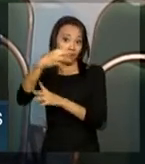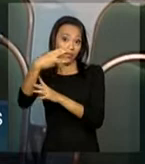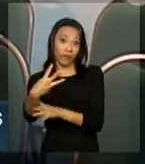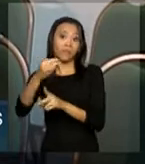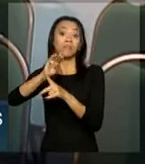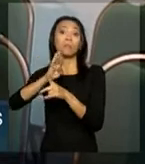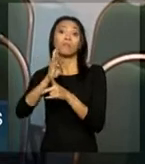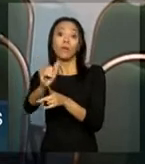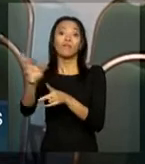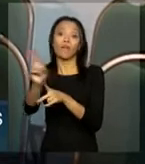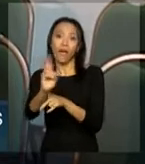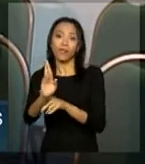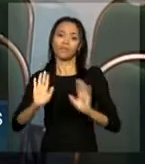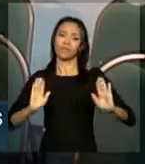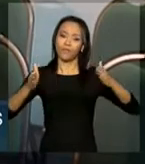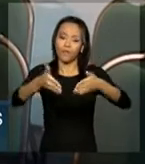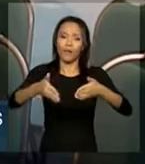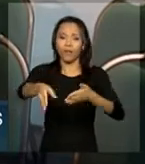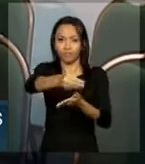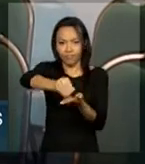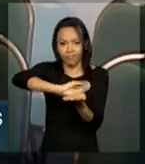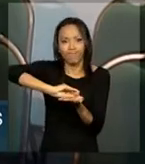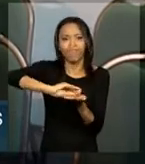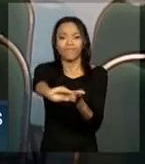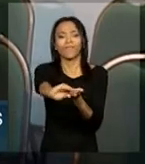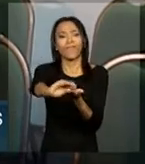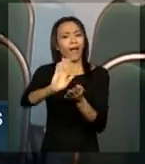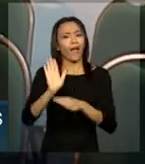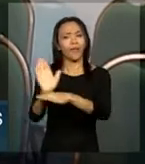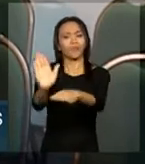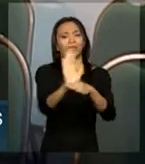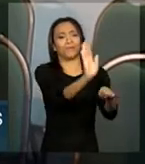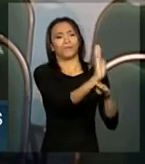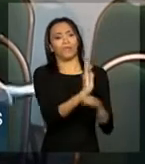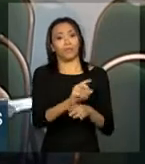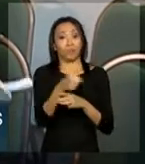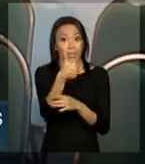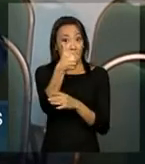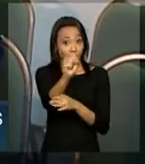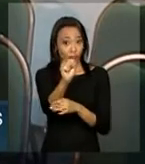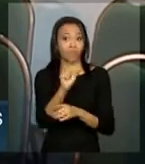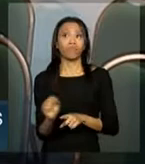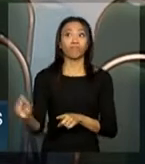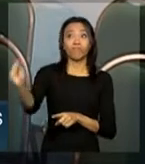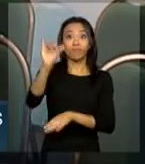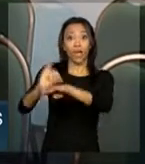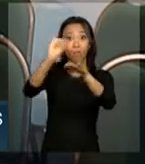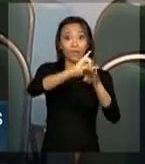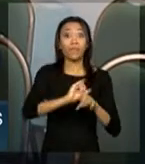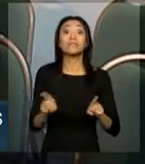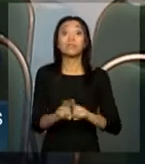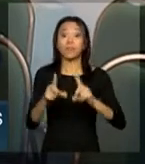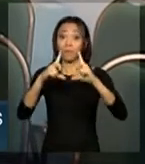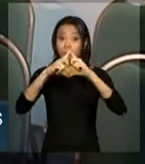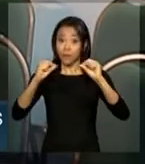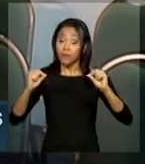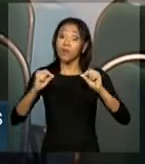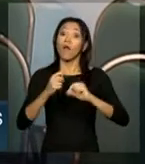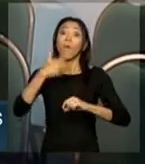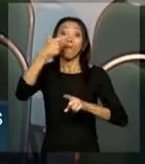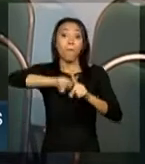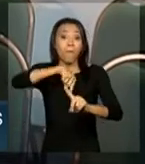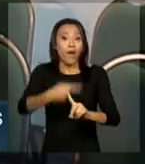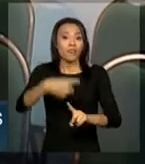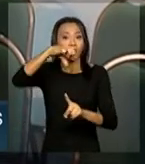reais em investimentos, beneficiando, além dessas 18 capitais e o Distrito Federal, outros 98